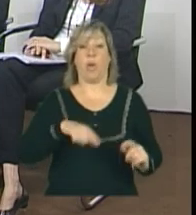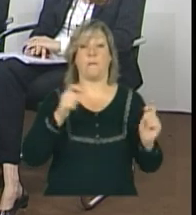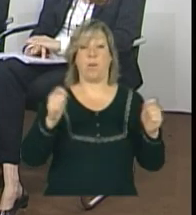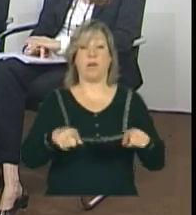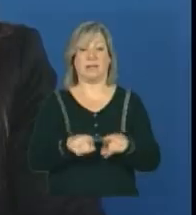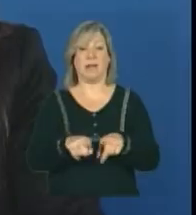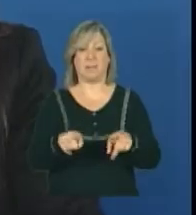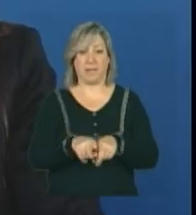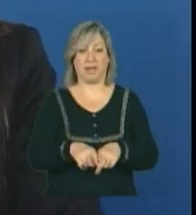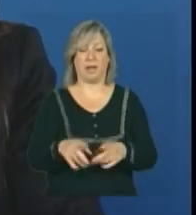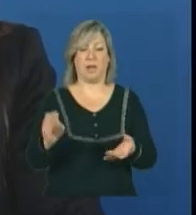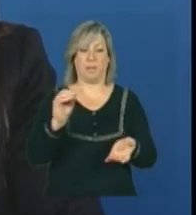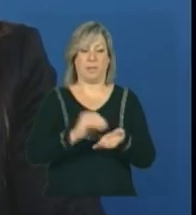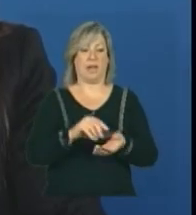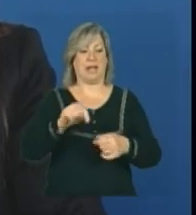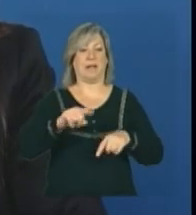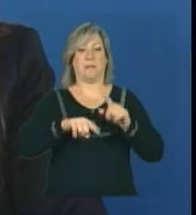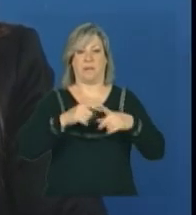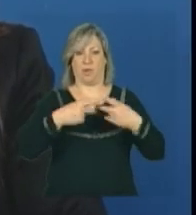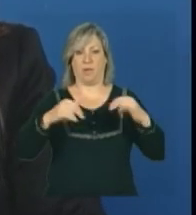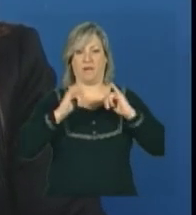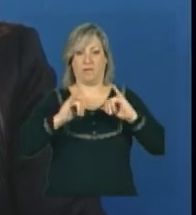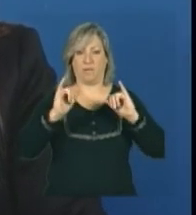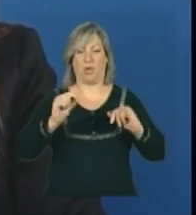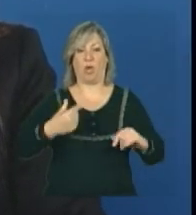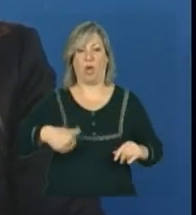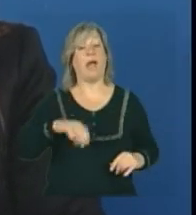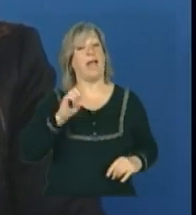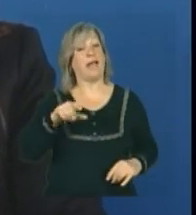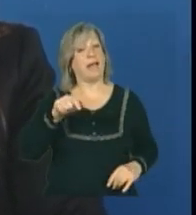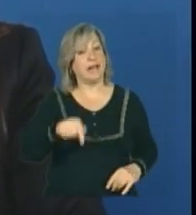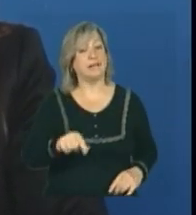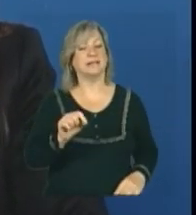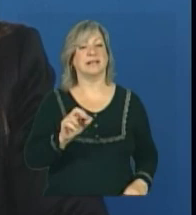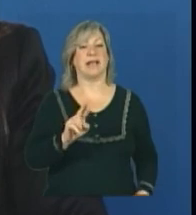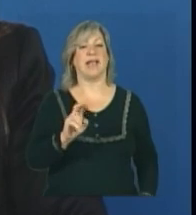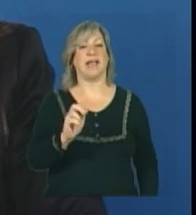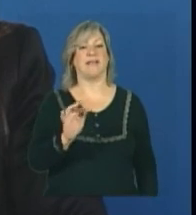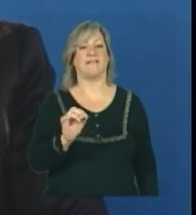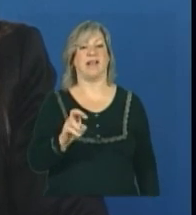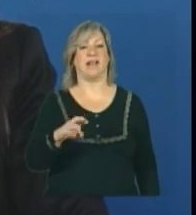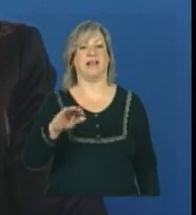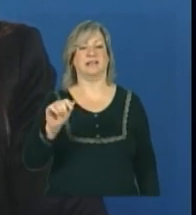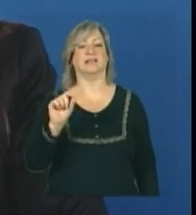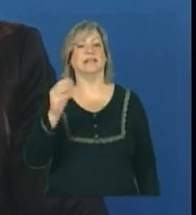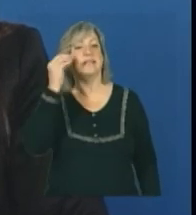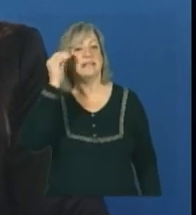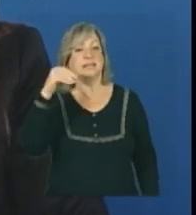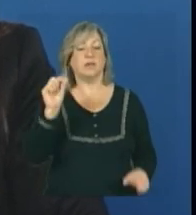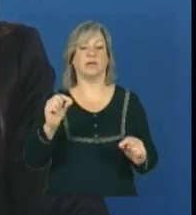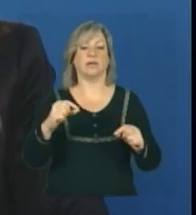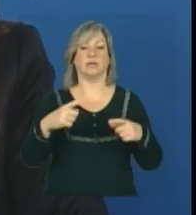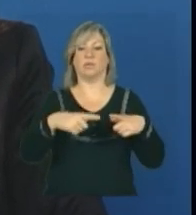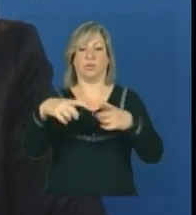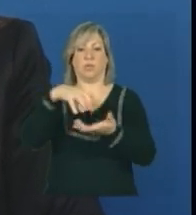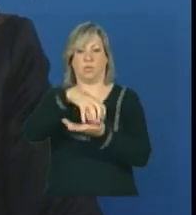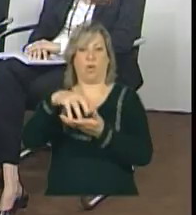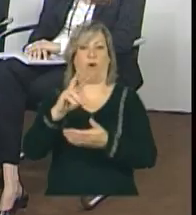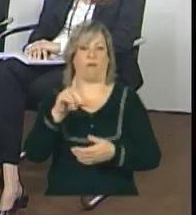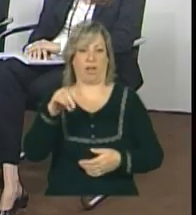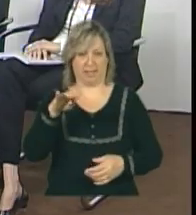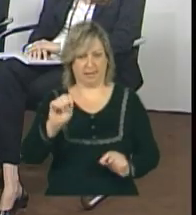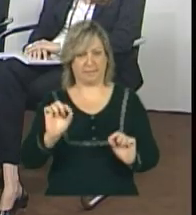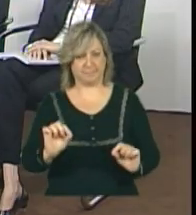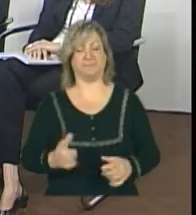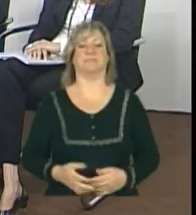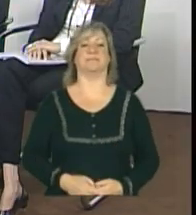colocar nesse material de orientação nosso, são essas referências que hoje já existem de equipes volantes. Bom,